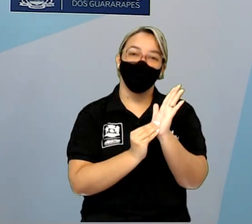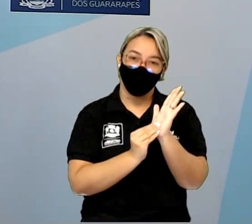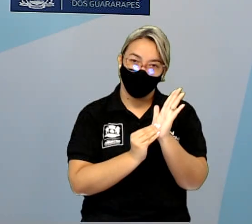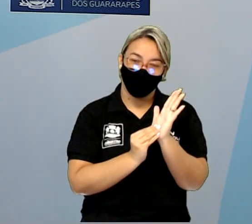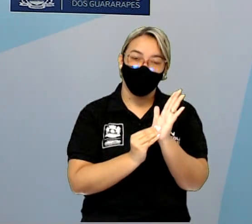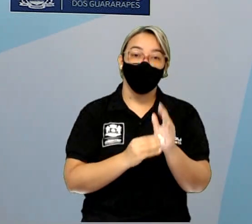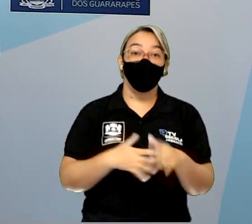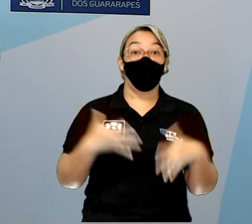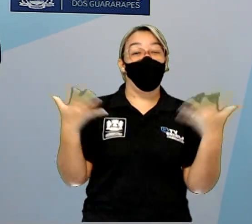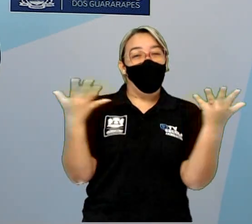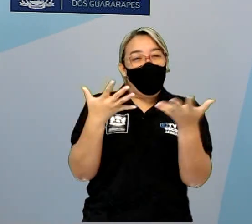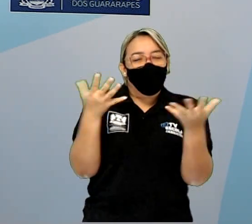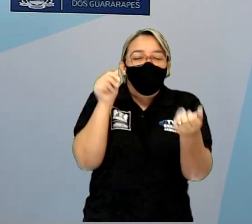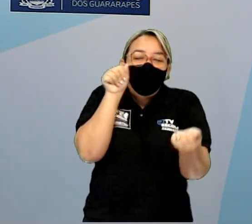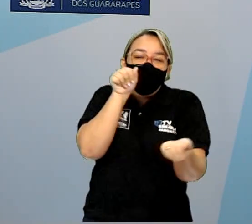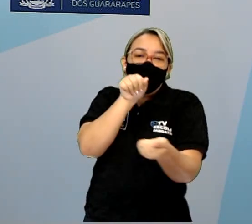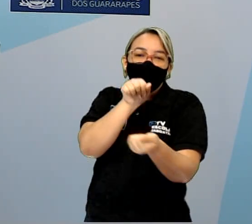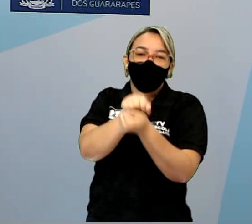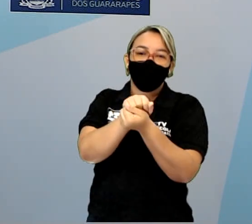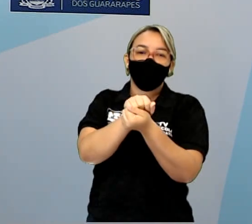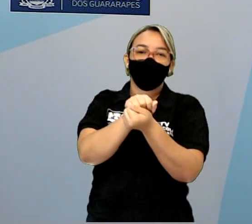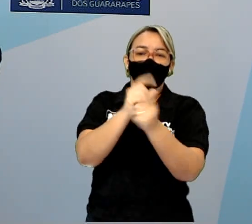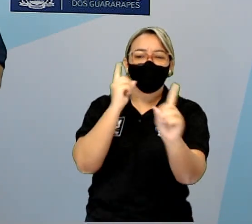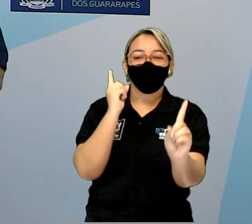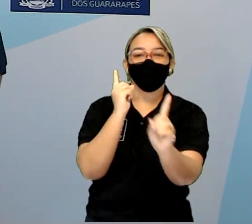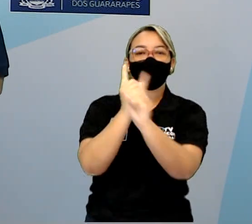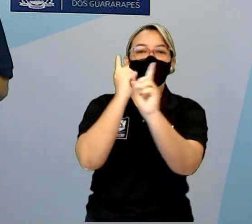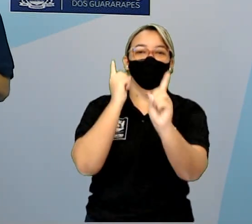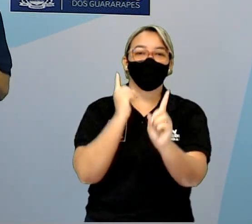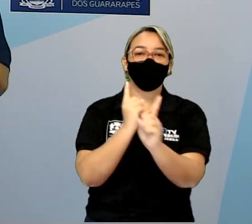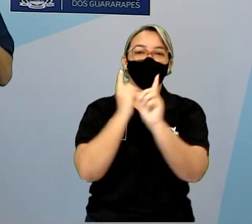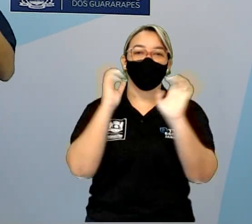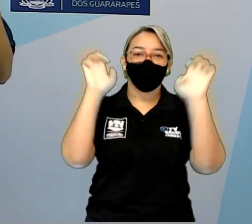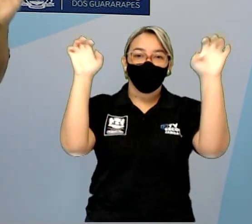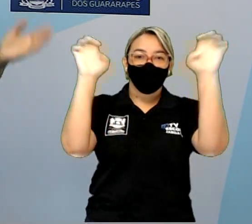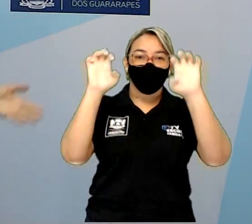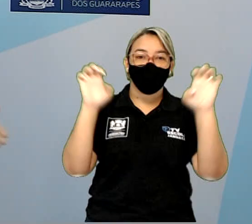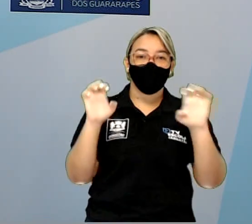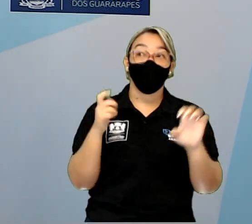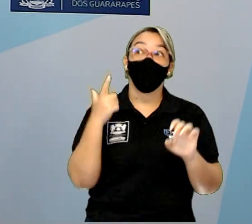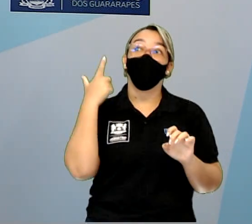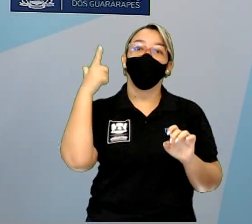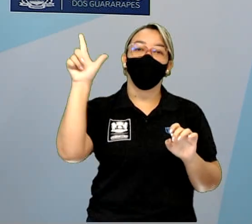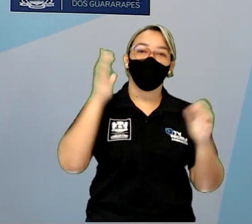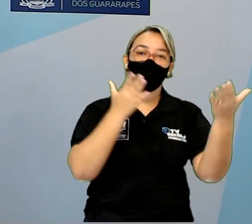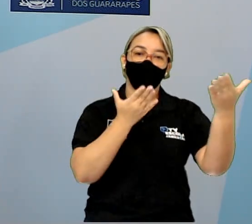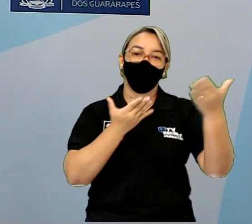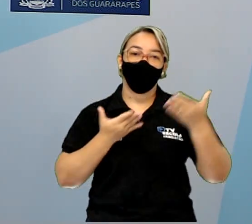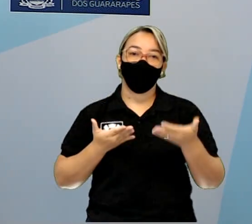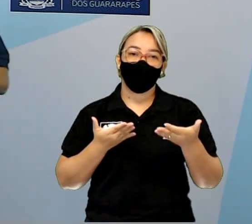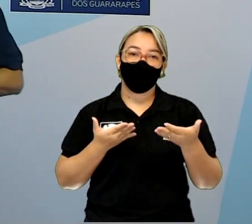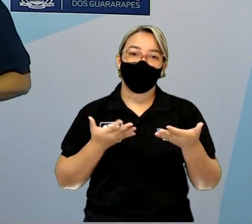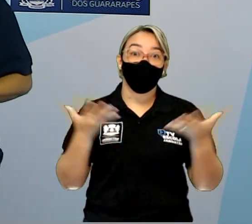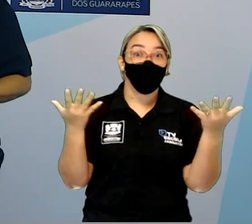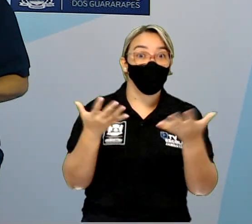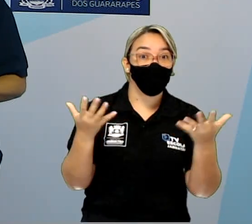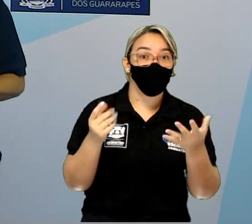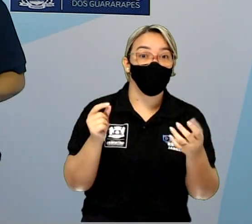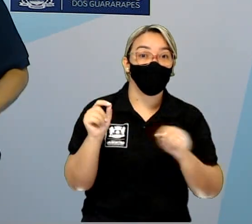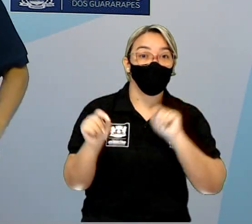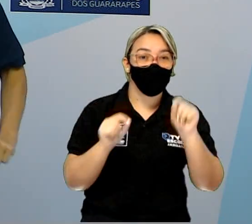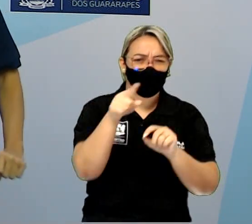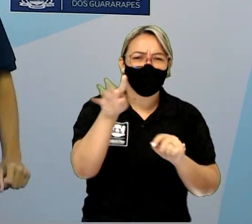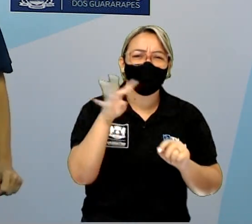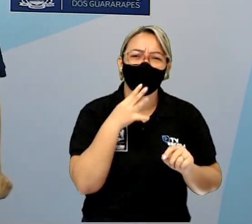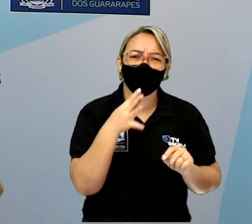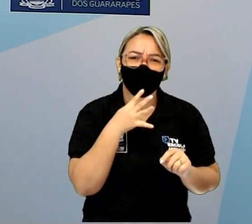nós vamos juntinhos descobrir os elementos de outro tipo de convite, muito conhecido por vocês.